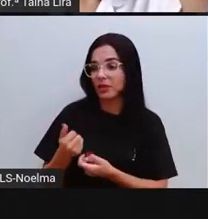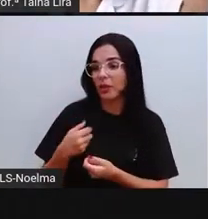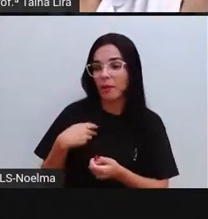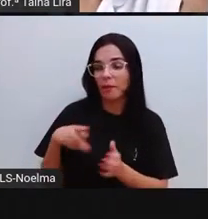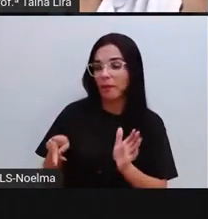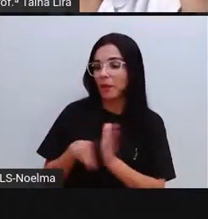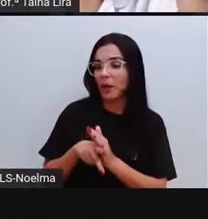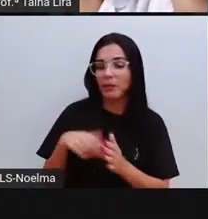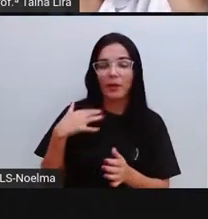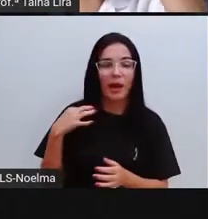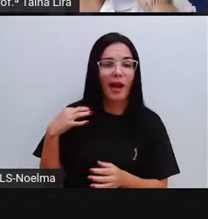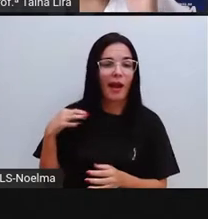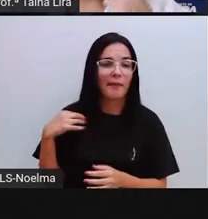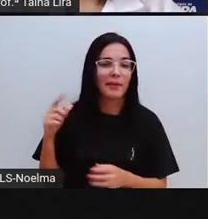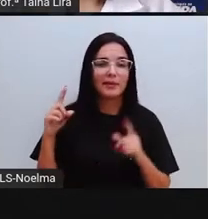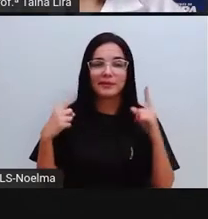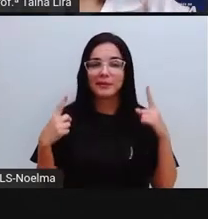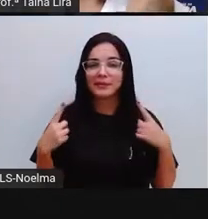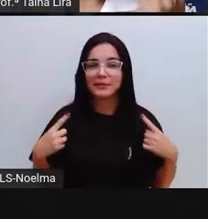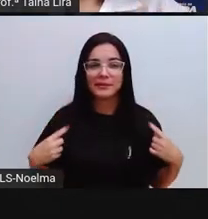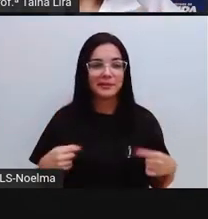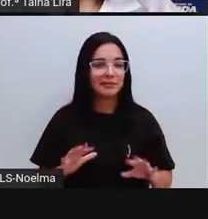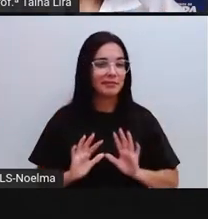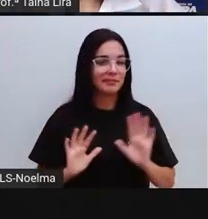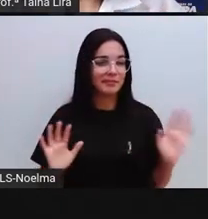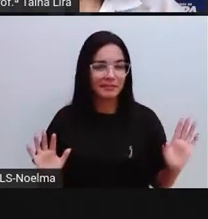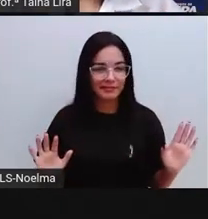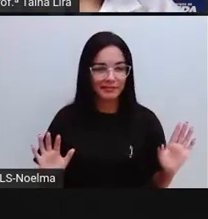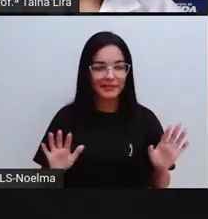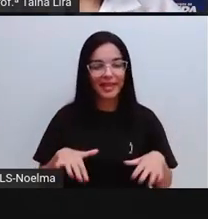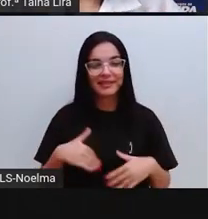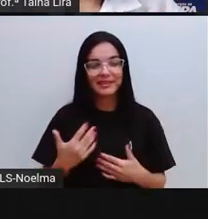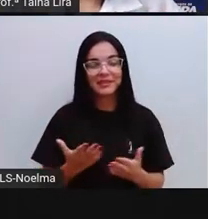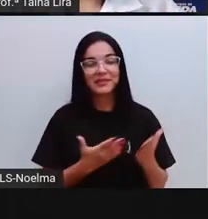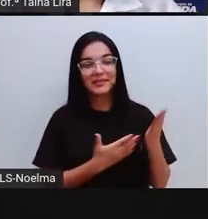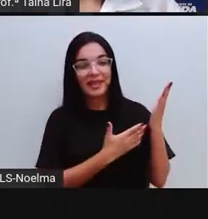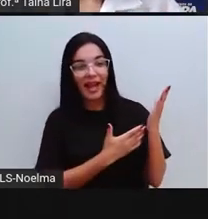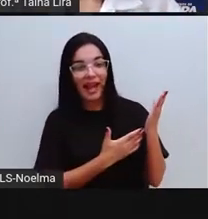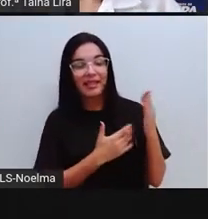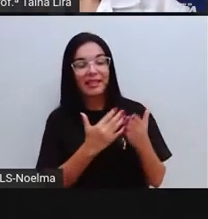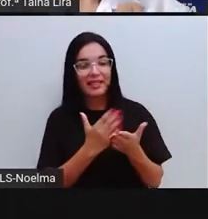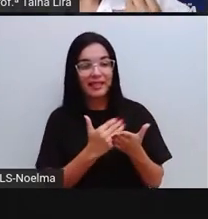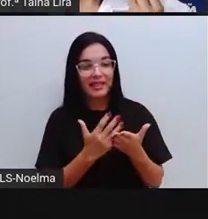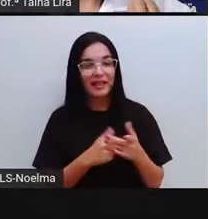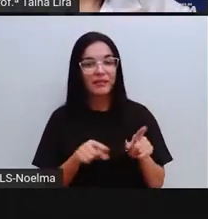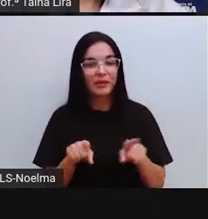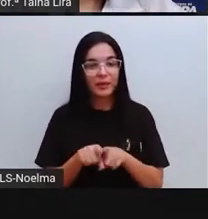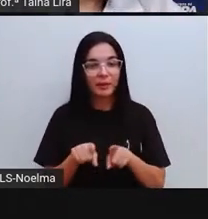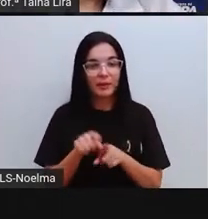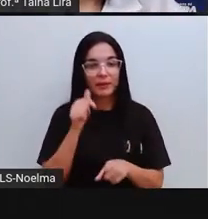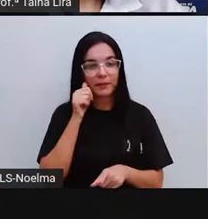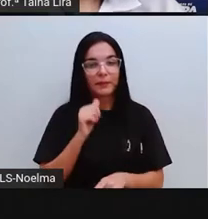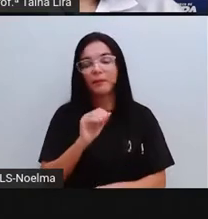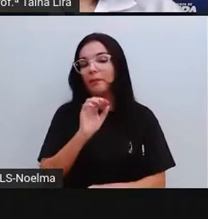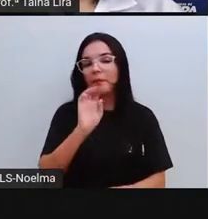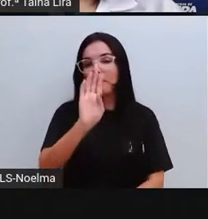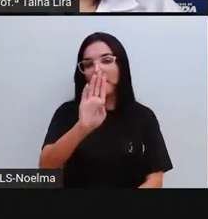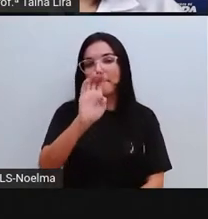tá? Esse livro de Bell Hooks, ele já vem falando também, né? Sobre a beleza